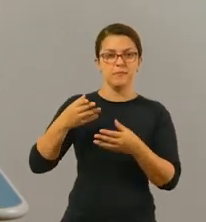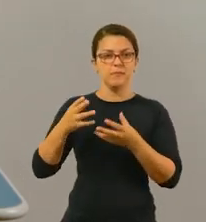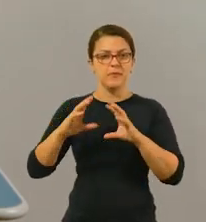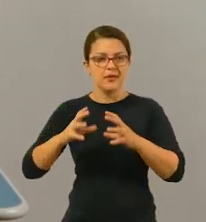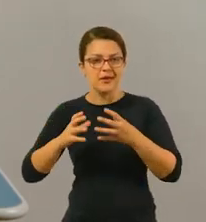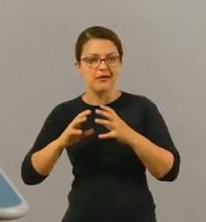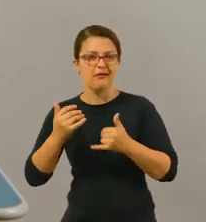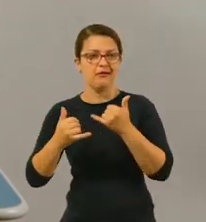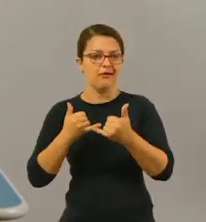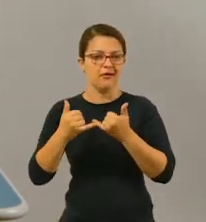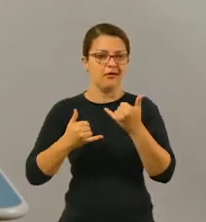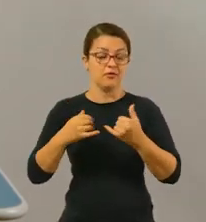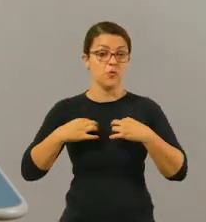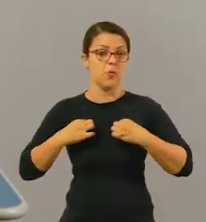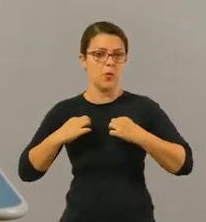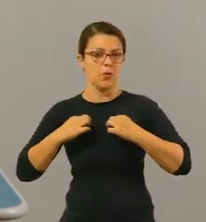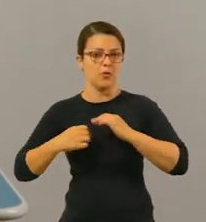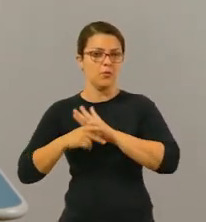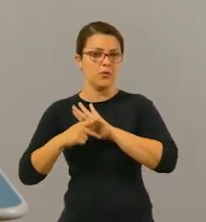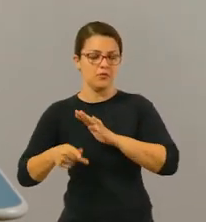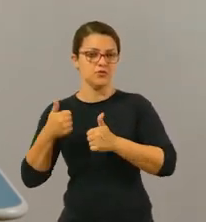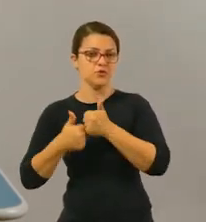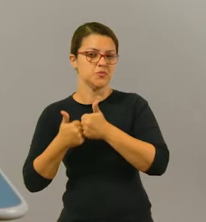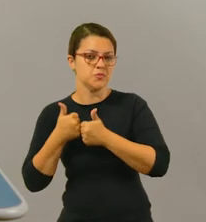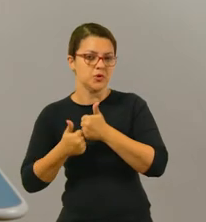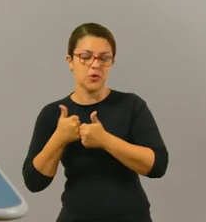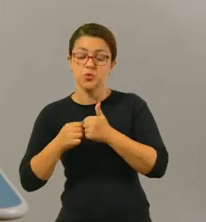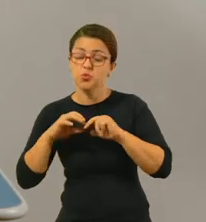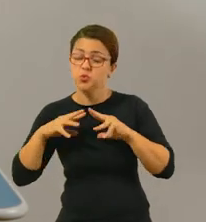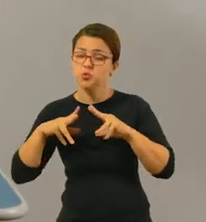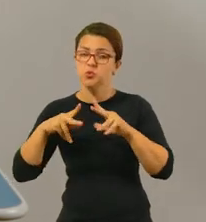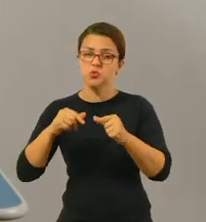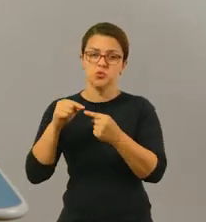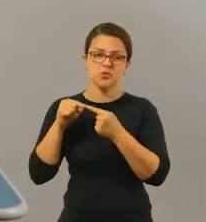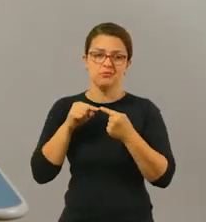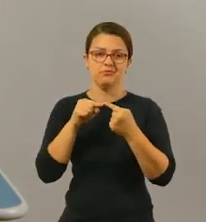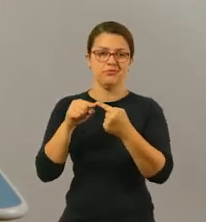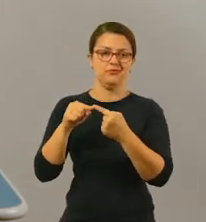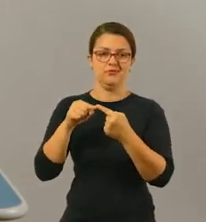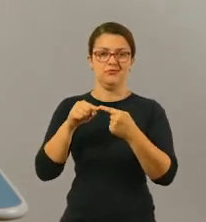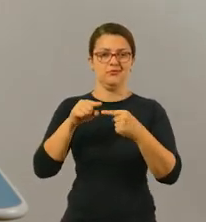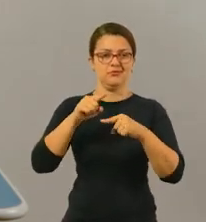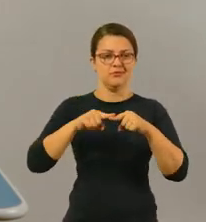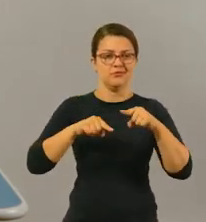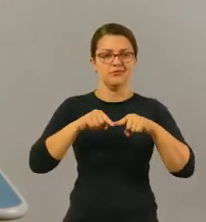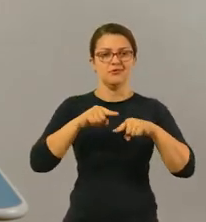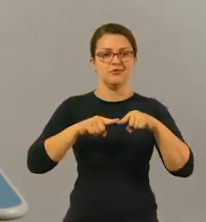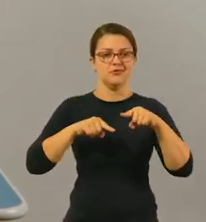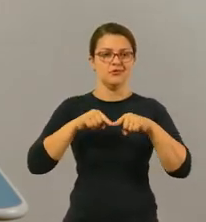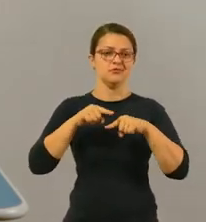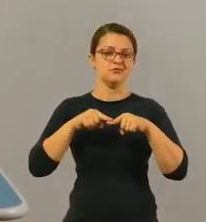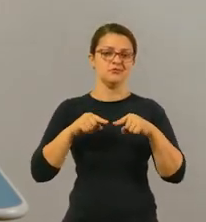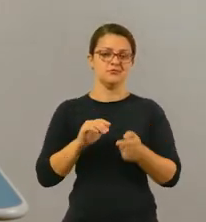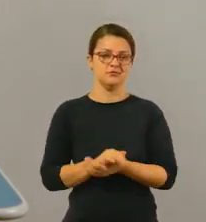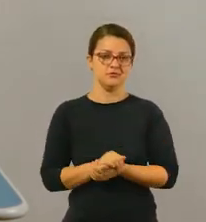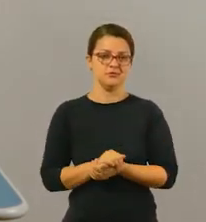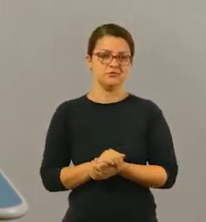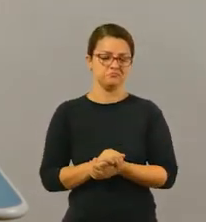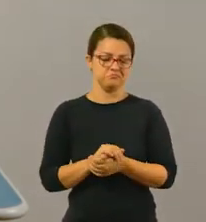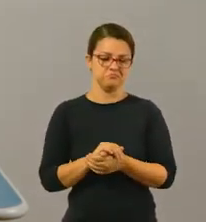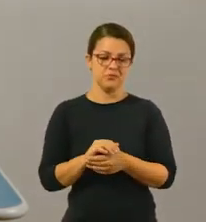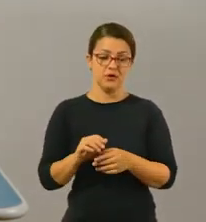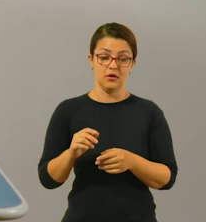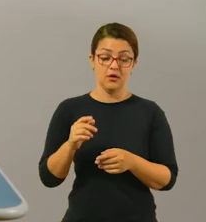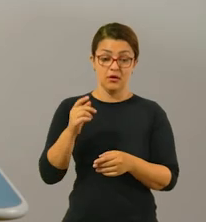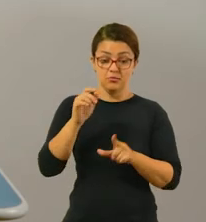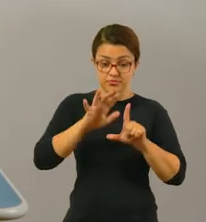time favorito dela em casa, vestindo um uniforme, tá bom? Tudo que remete à imagem que ela tirou. Lembrando, tem